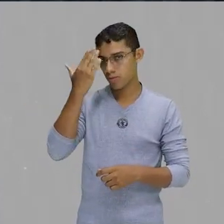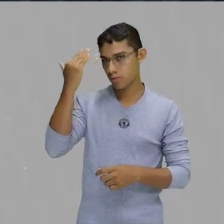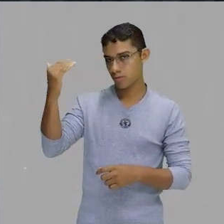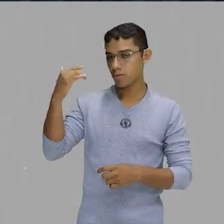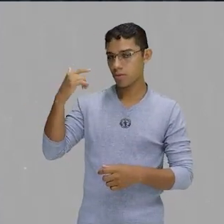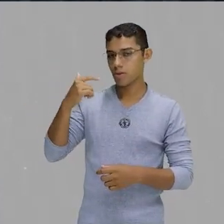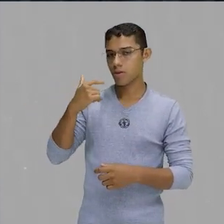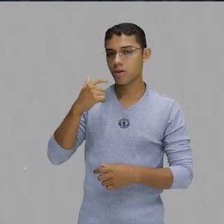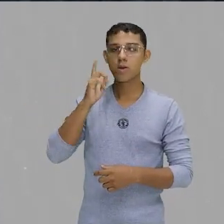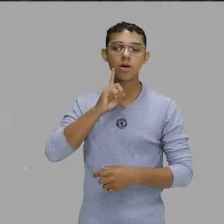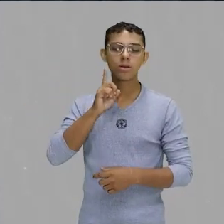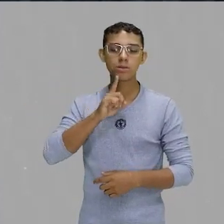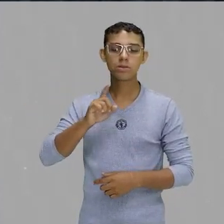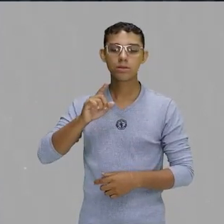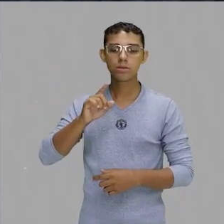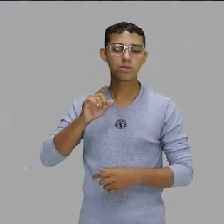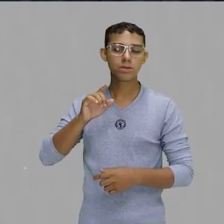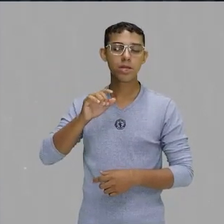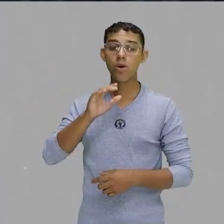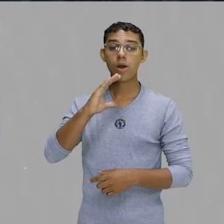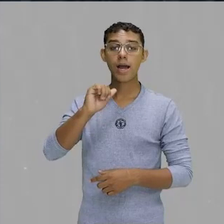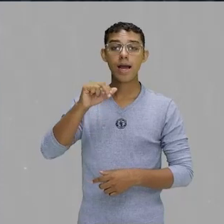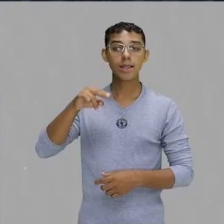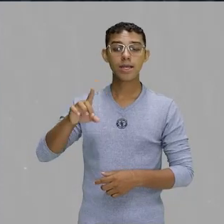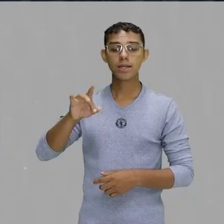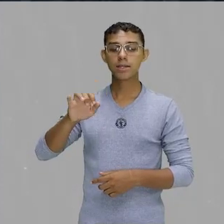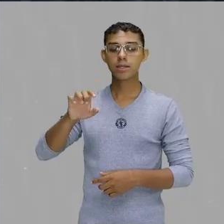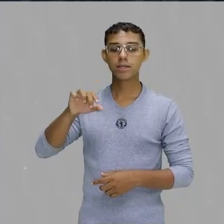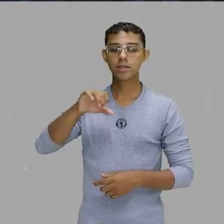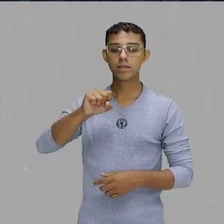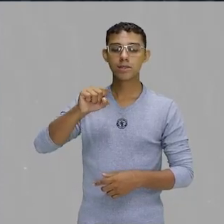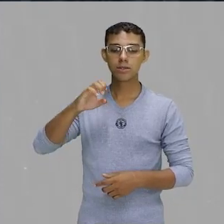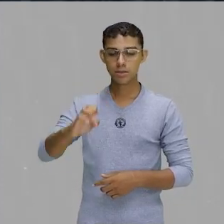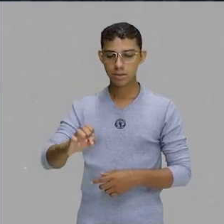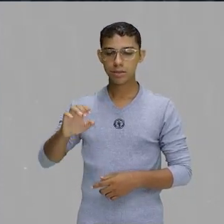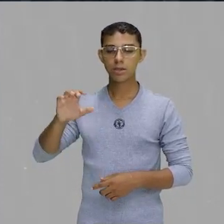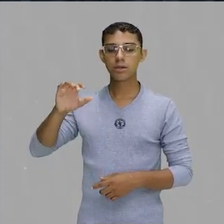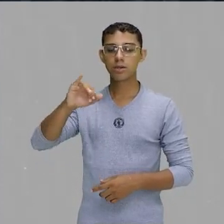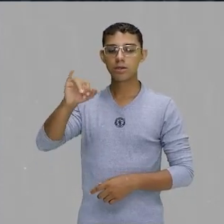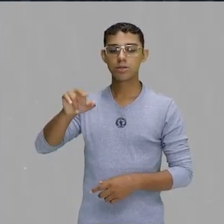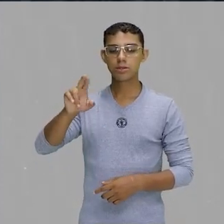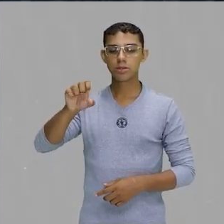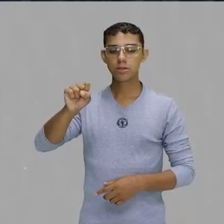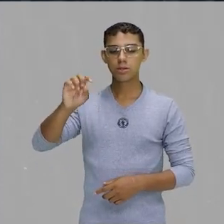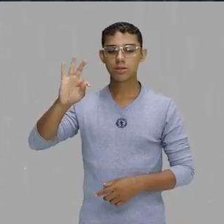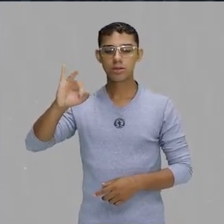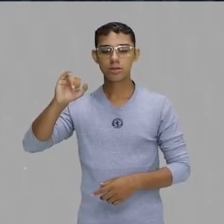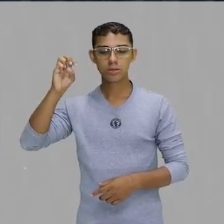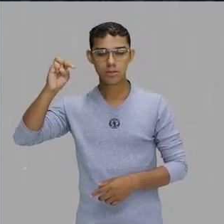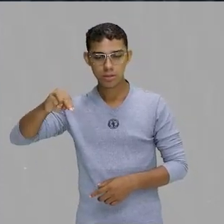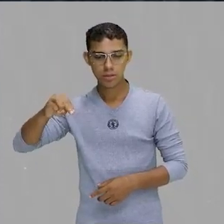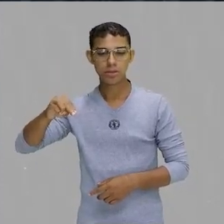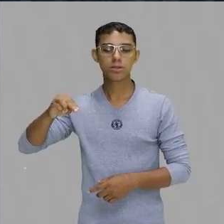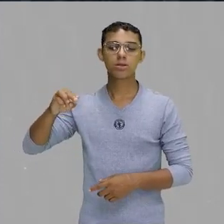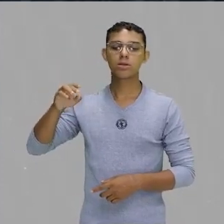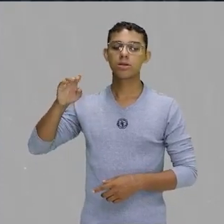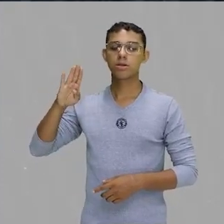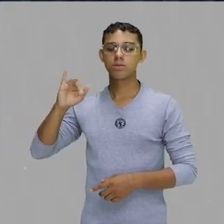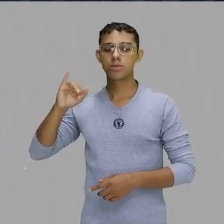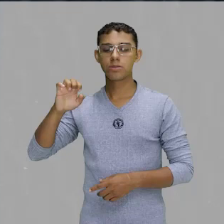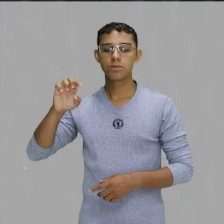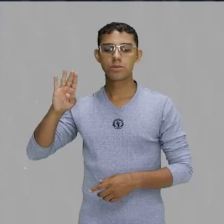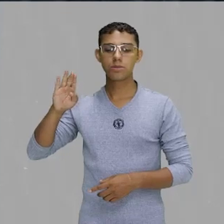errada. Para vocês observarem que o ritmo, é tão contagiante, ele é tão gostoso, e ele está em constante